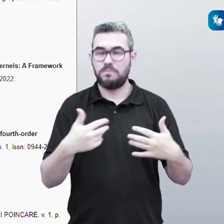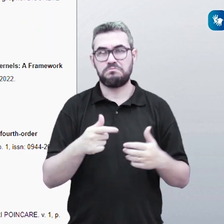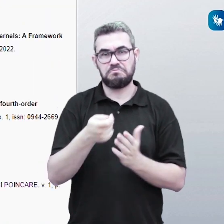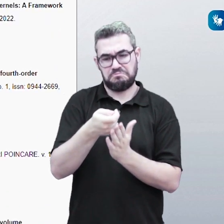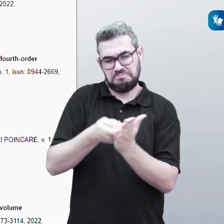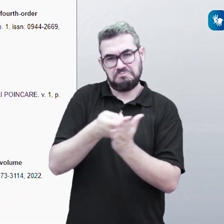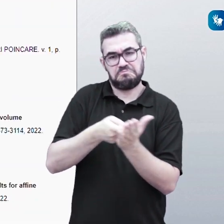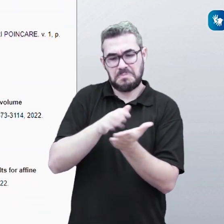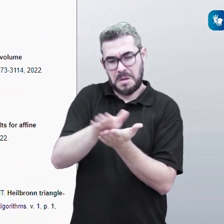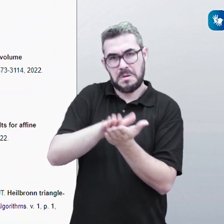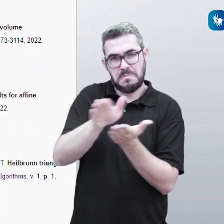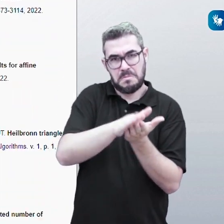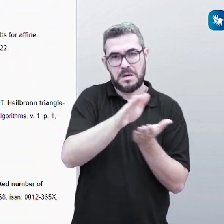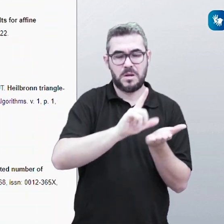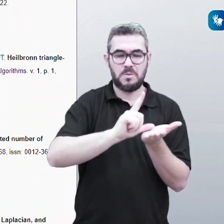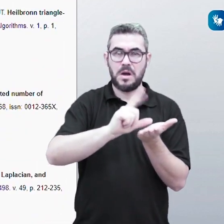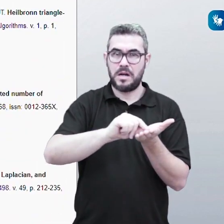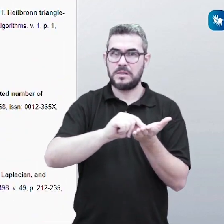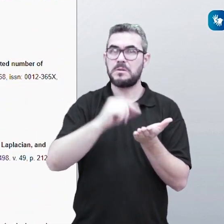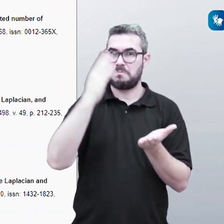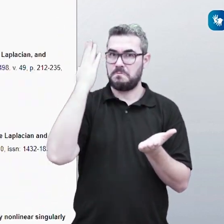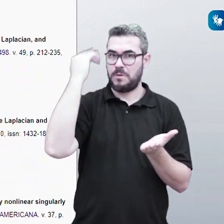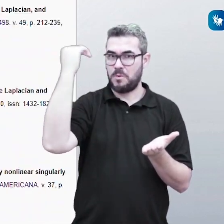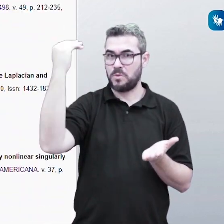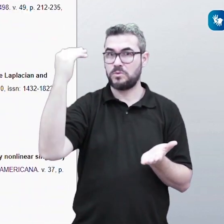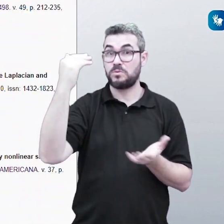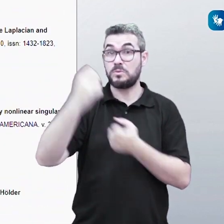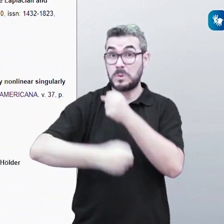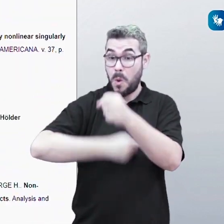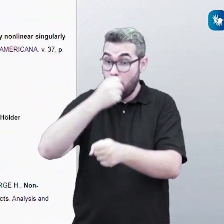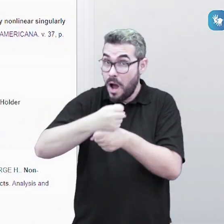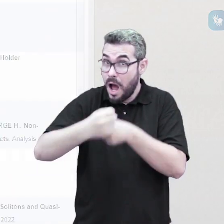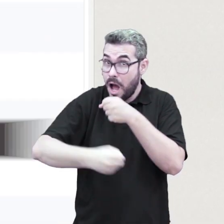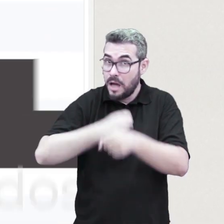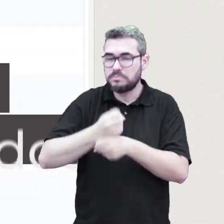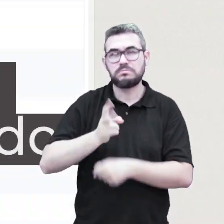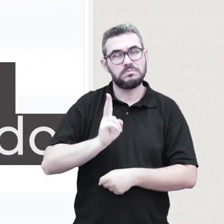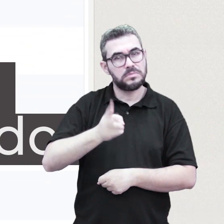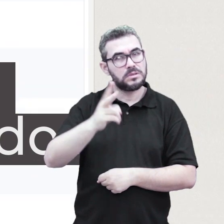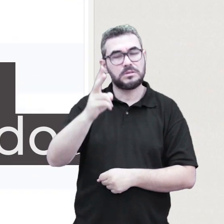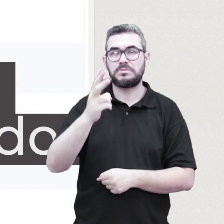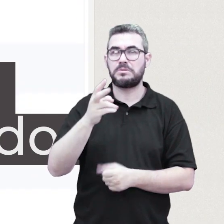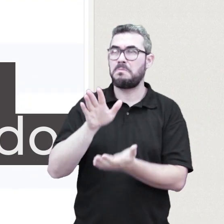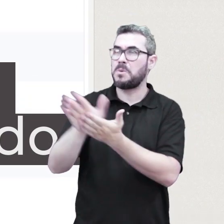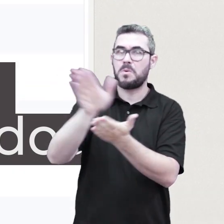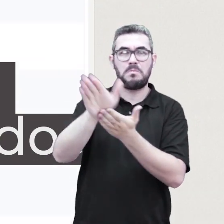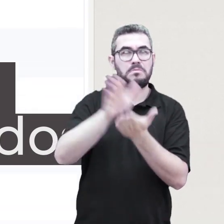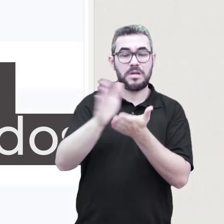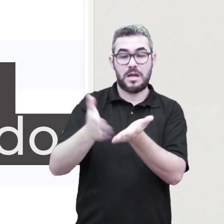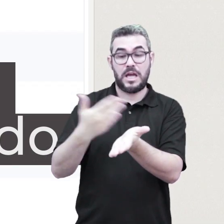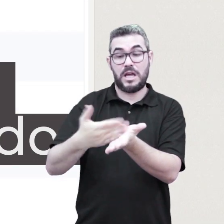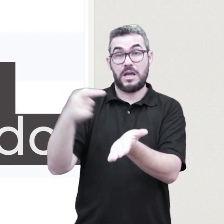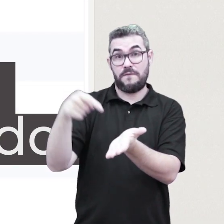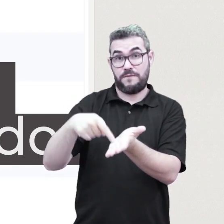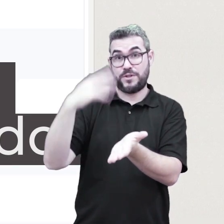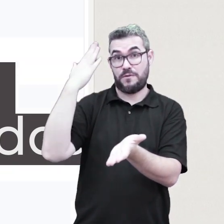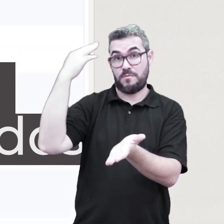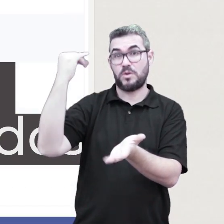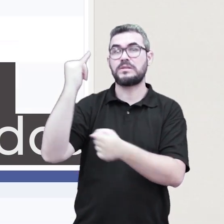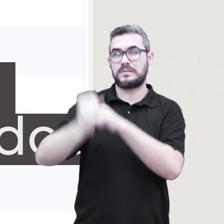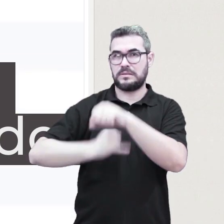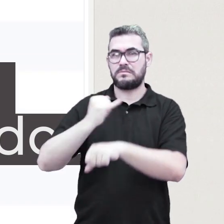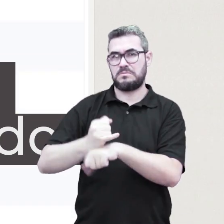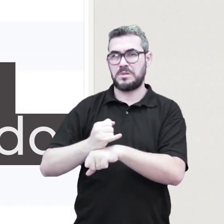mantém um nível elevado de contribuição em periódicos científicos da área. São mais de 40 artigos publicados todos os anos